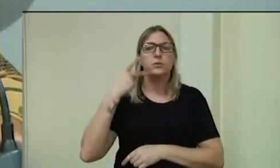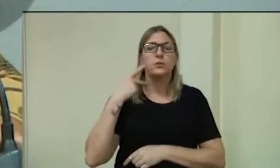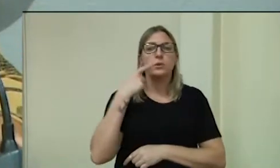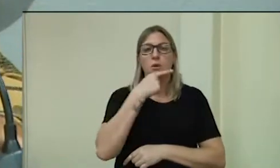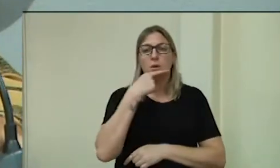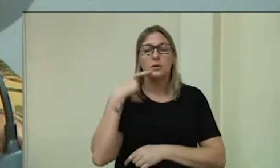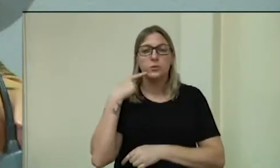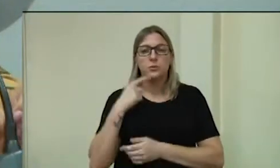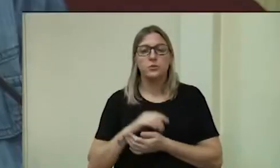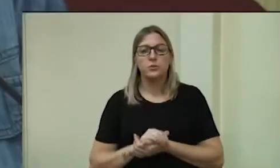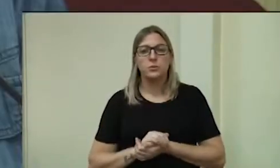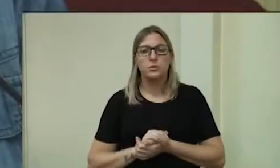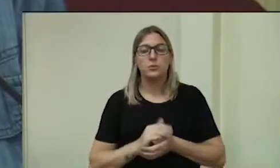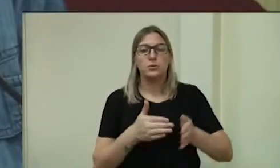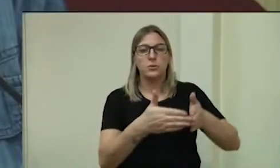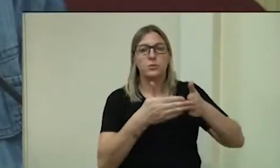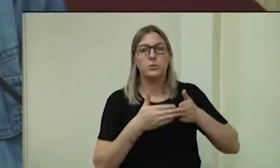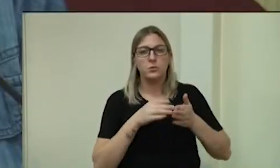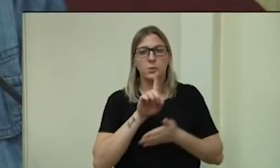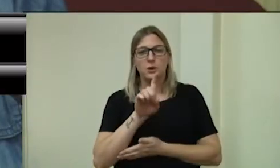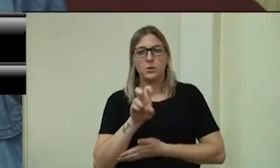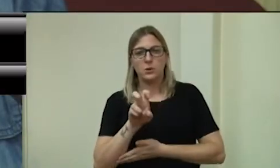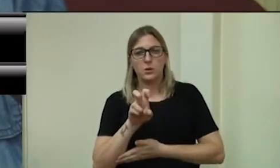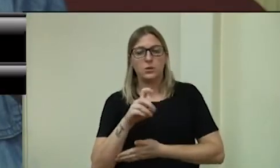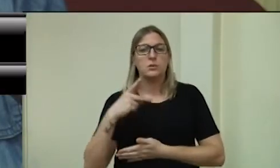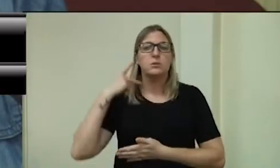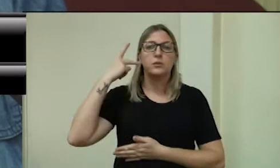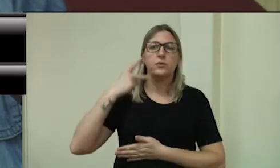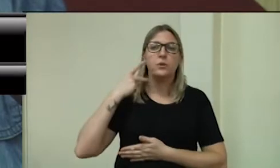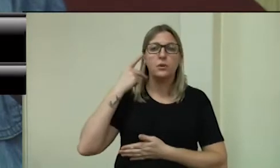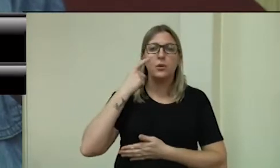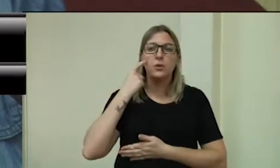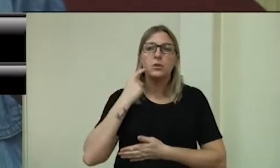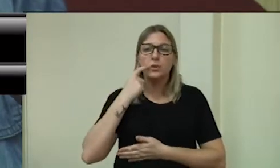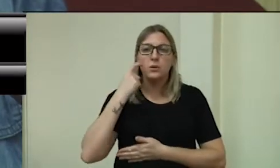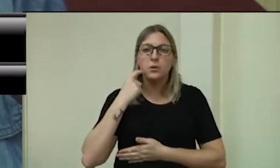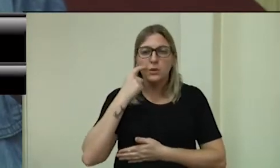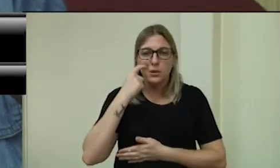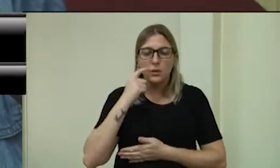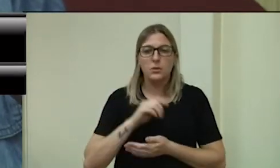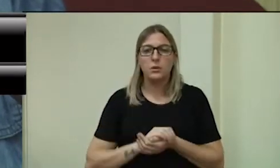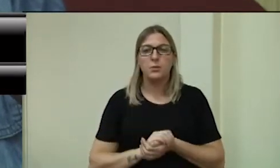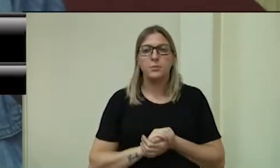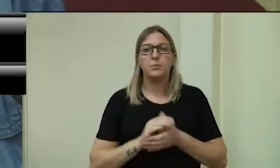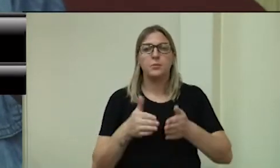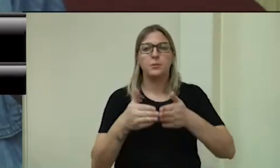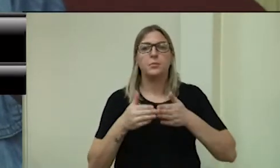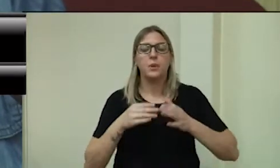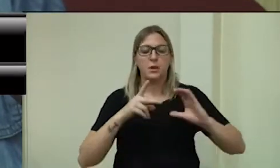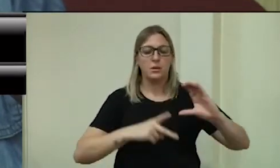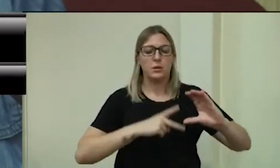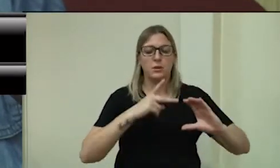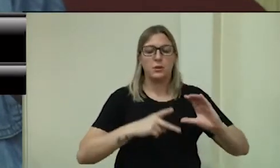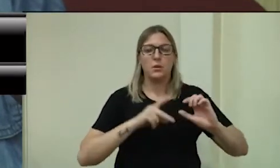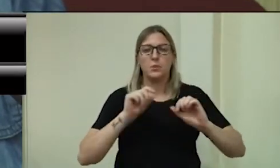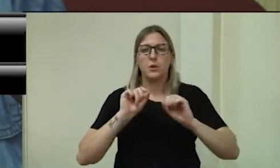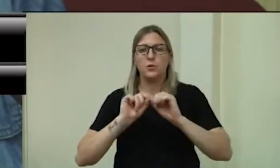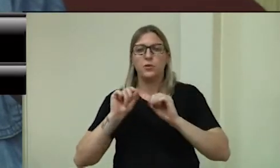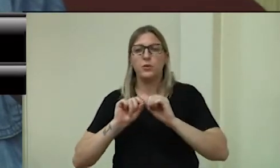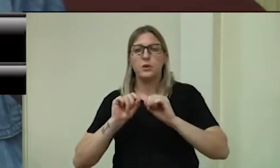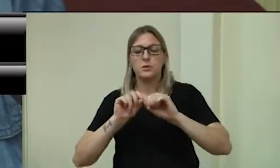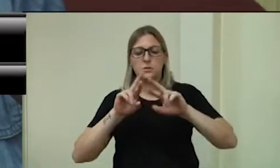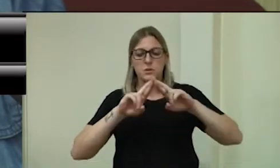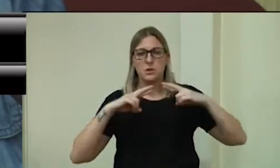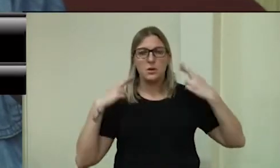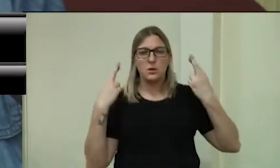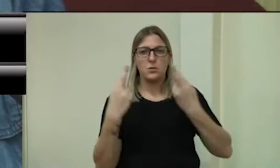Araújo. Requerimento número 15, da vereadora Sandra Piccoli. Requer à Câmara Municipal a realização de audiência